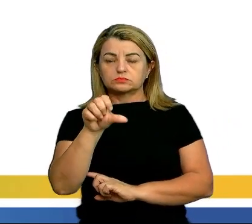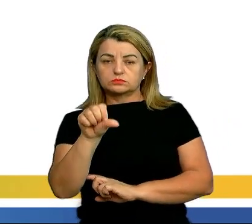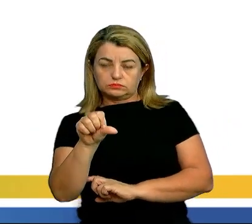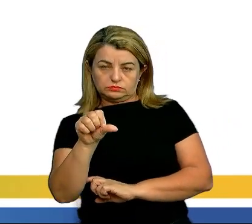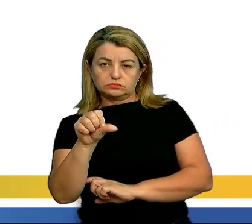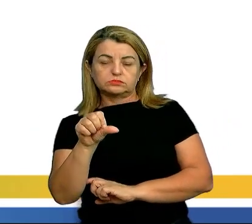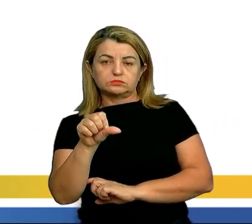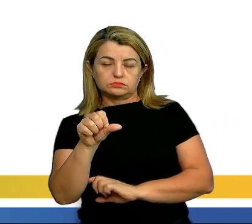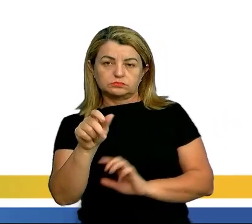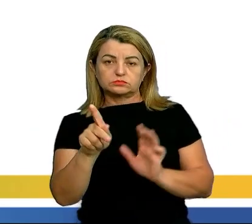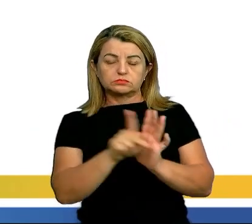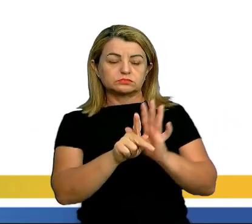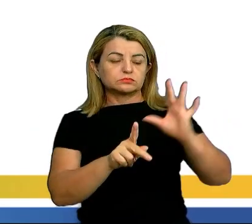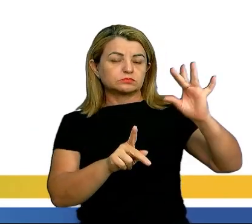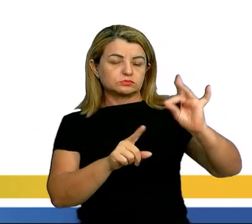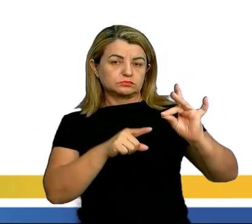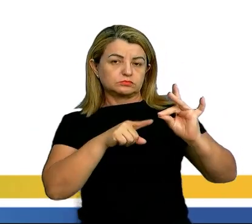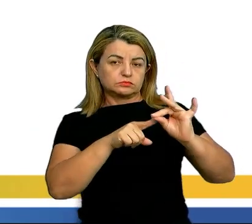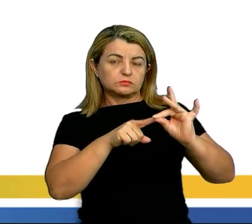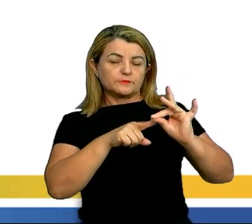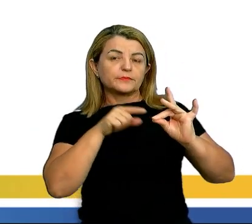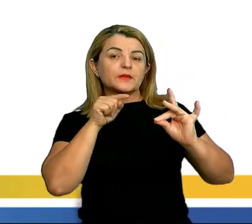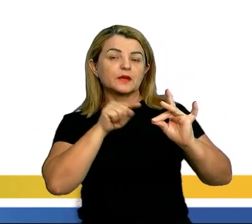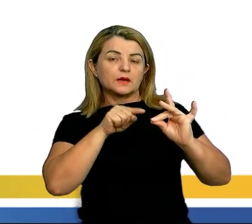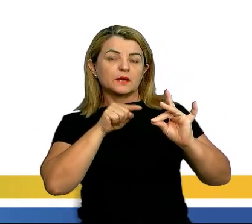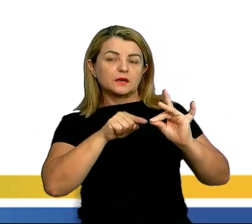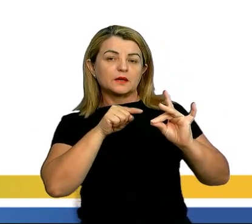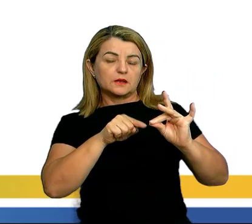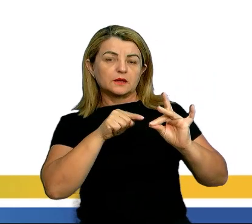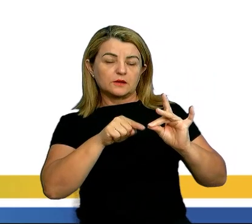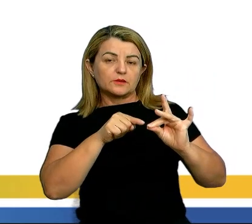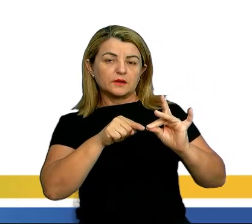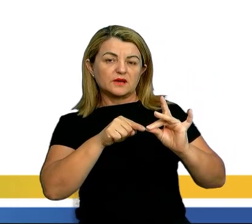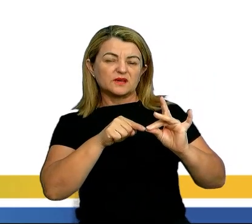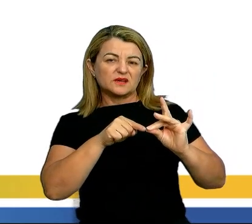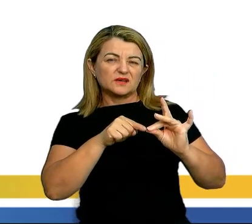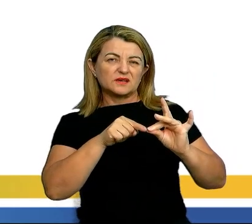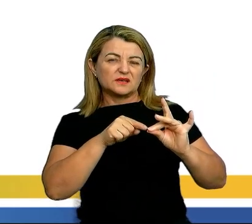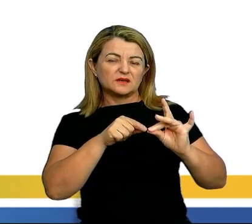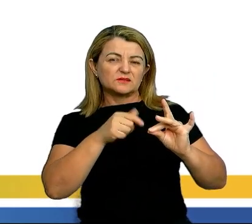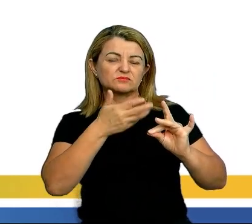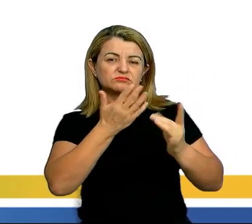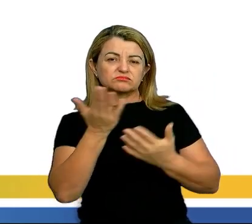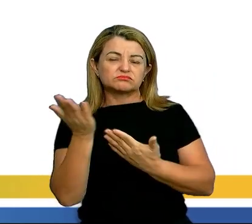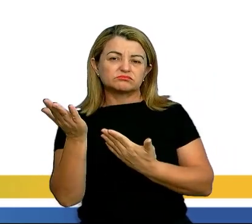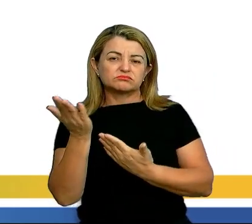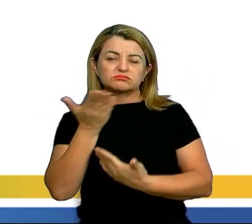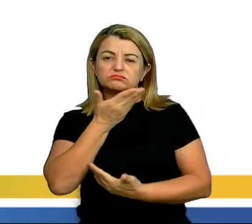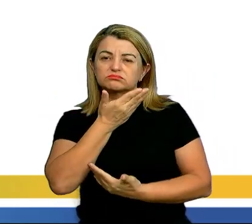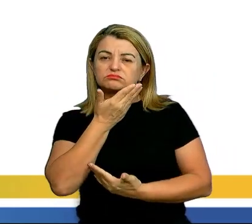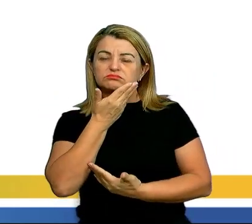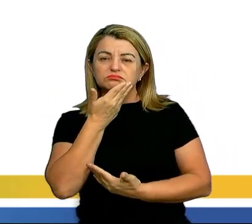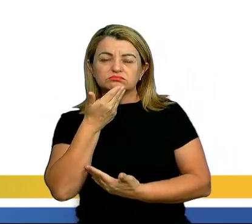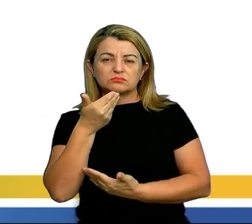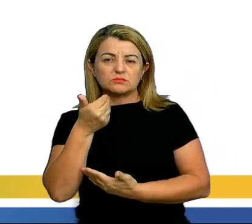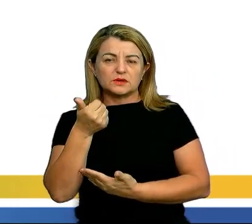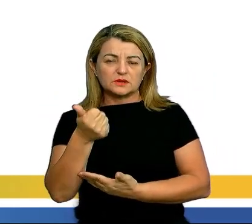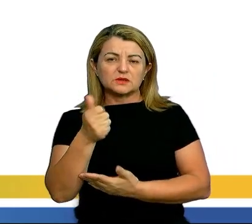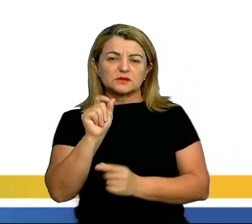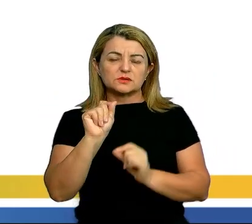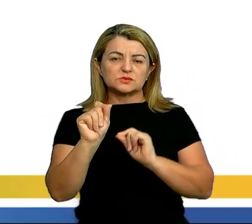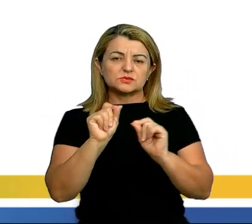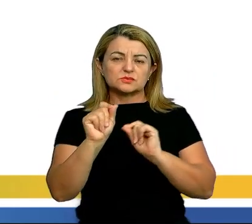característica desse escritor? Ele é prematuramente órfão, viveu quase toda a vida no campo, tendo